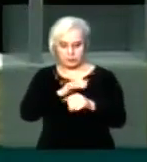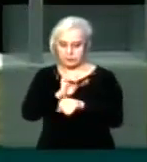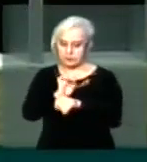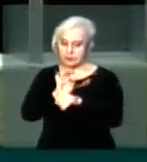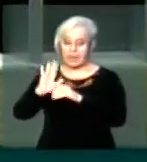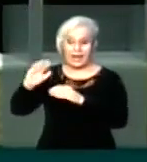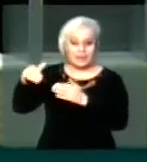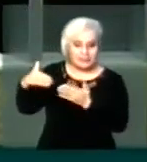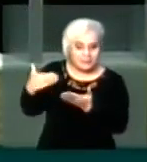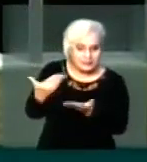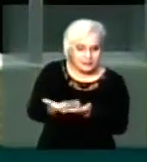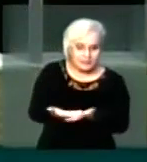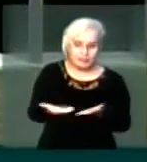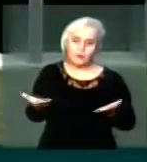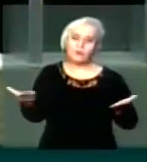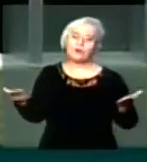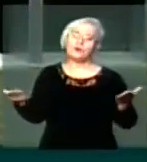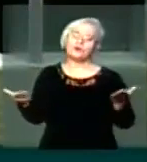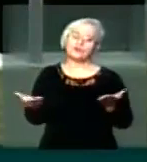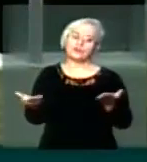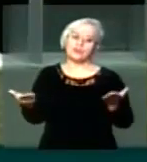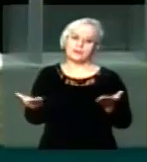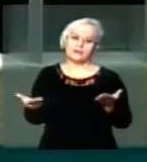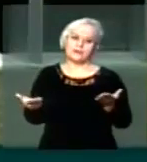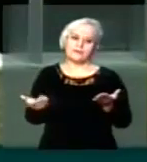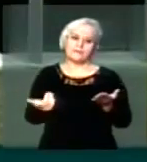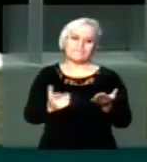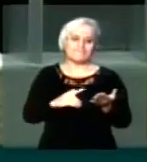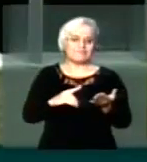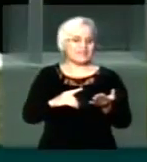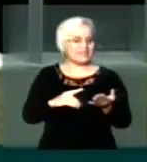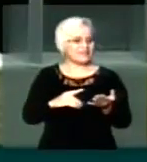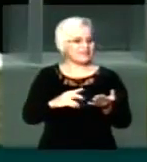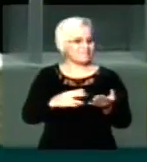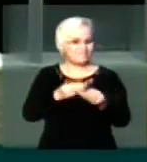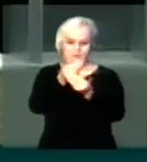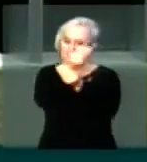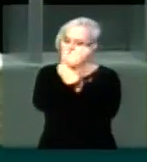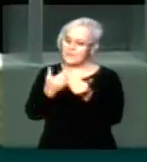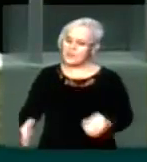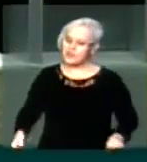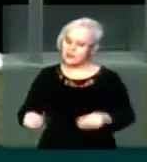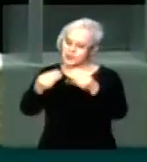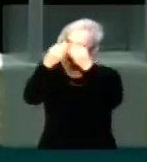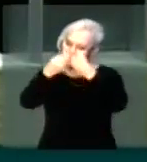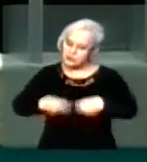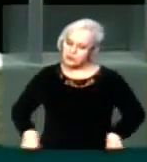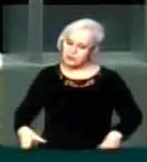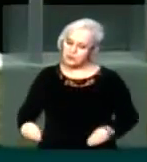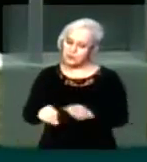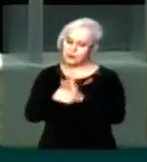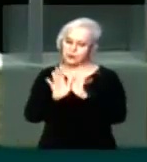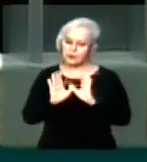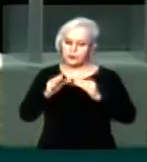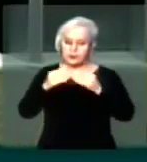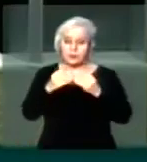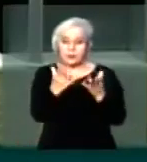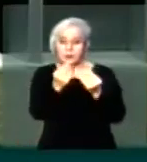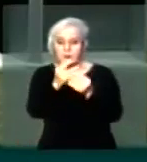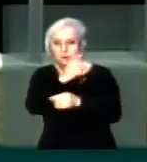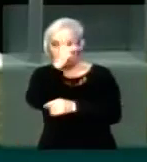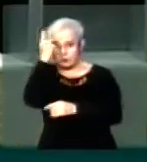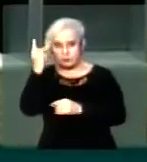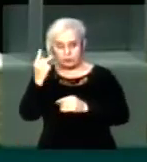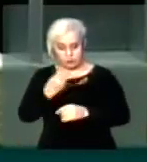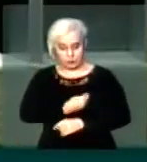até hoje, até hoje, estão com seus prejuízos, a grande maioria estão lá com seus prejuízos, suas comunidades, gente morando